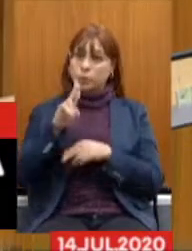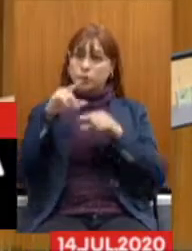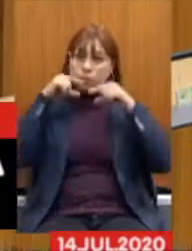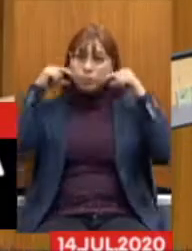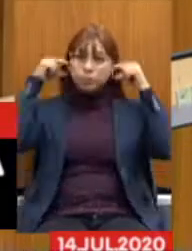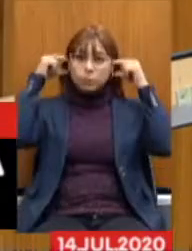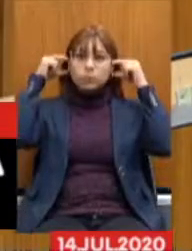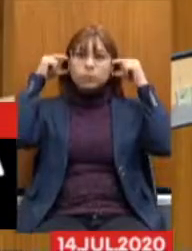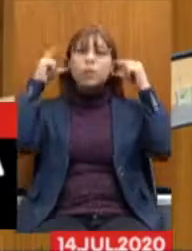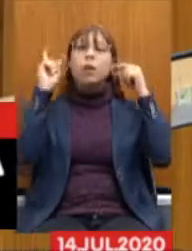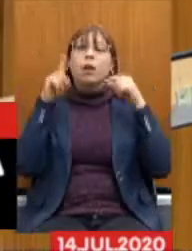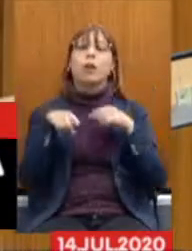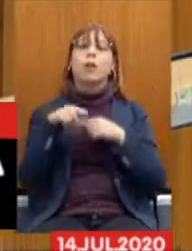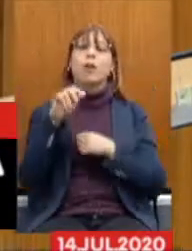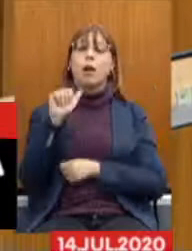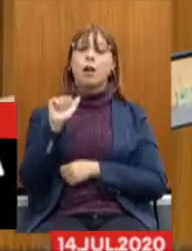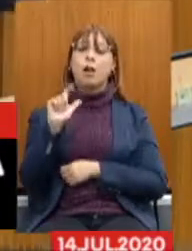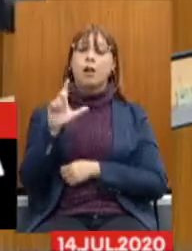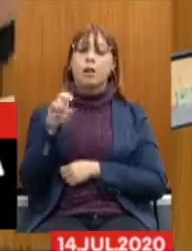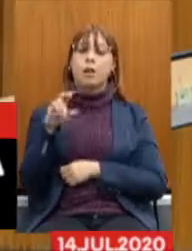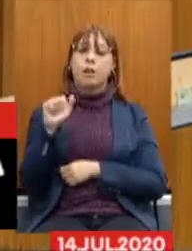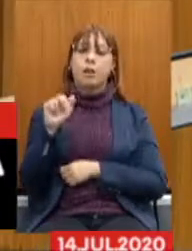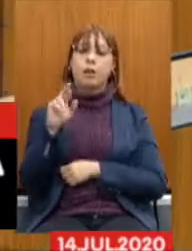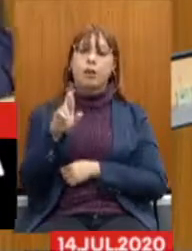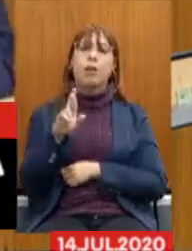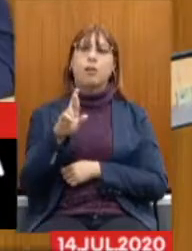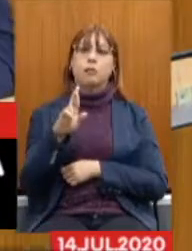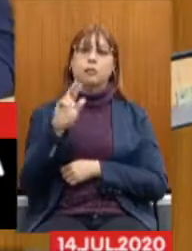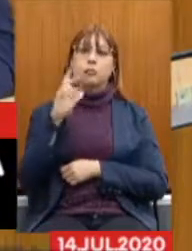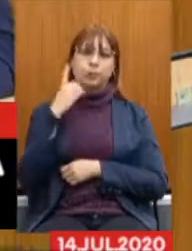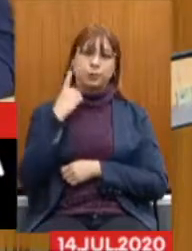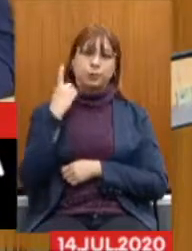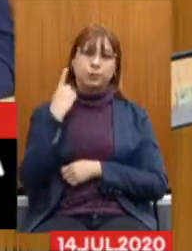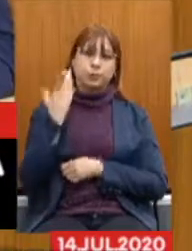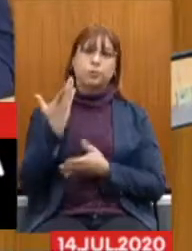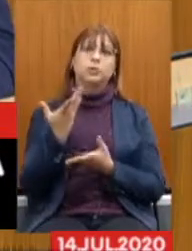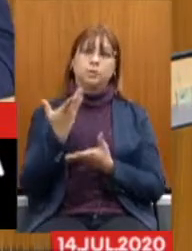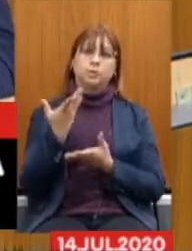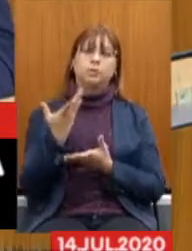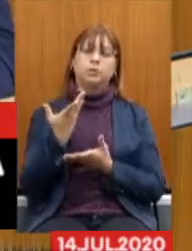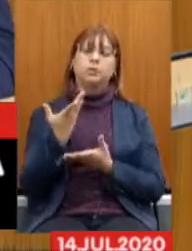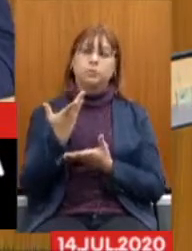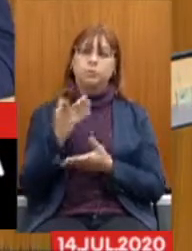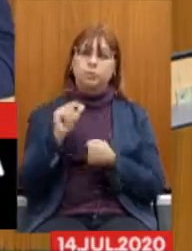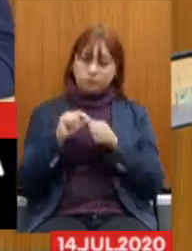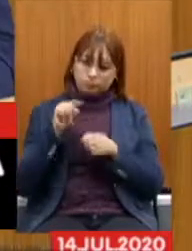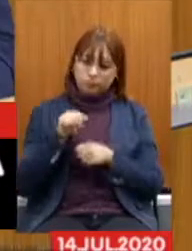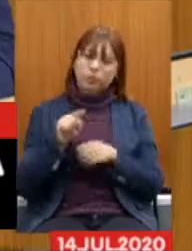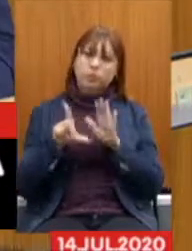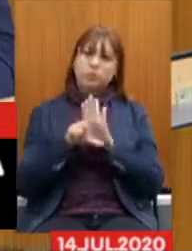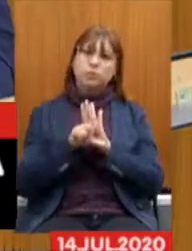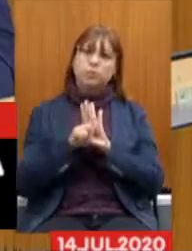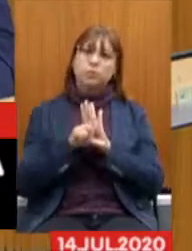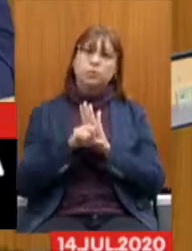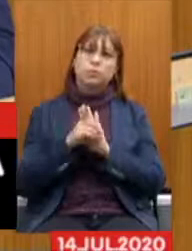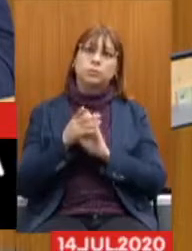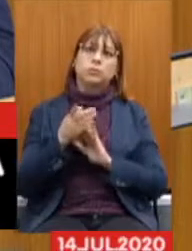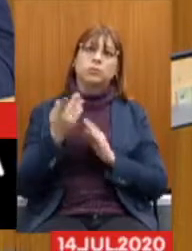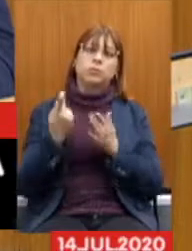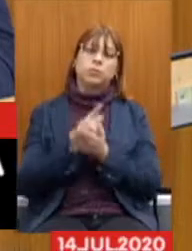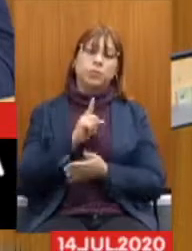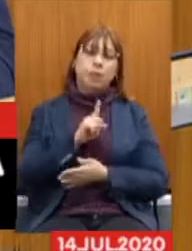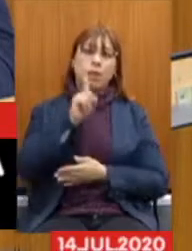Alencar e da Silveira Júnior. Quando nós compensamos a campanha de usar a máscara, que veio lá de Taiwan, os